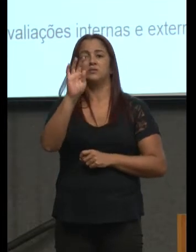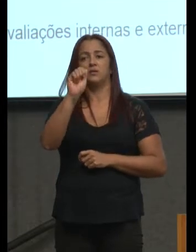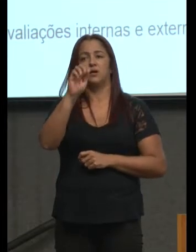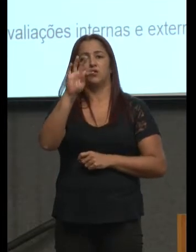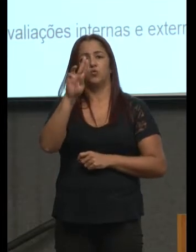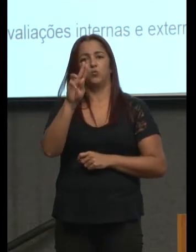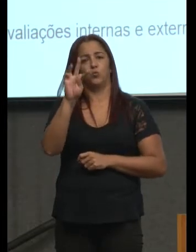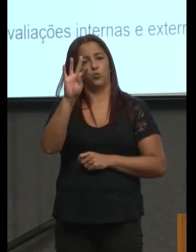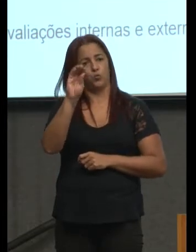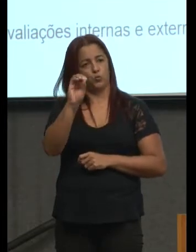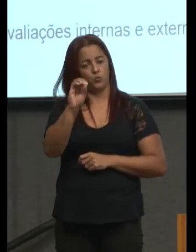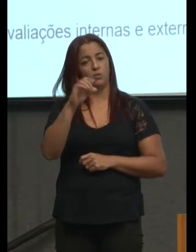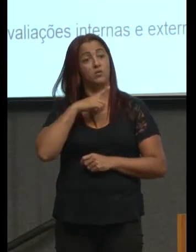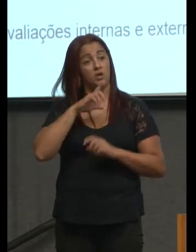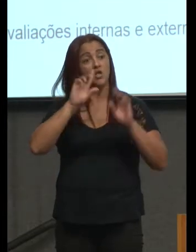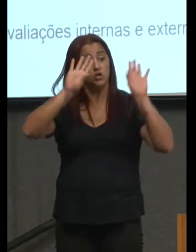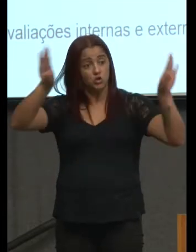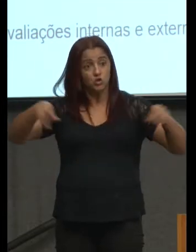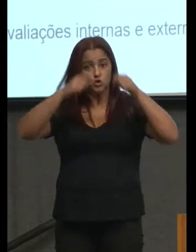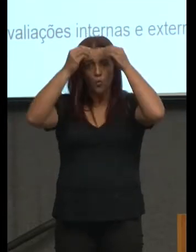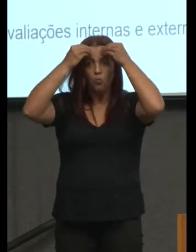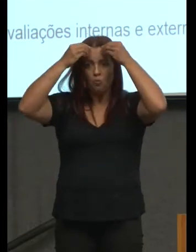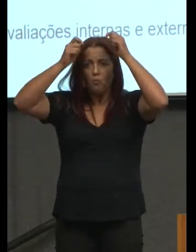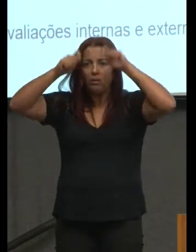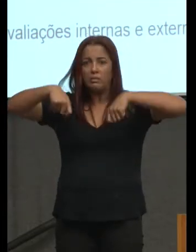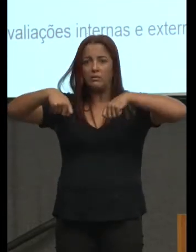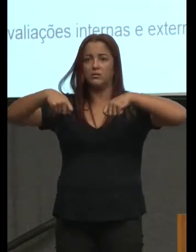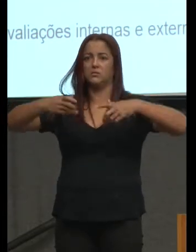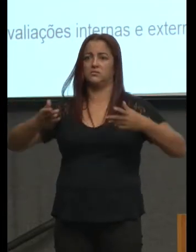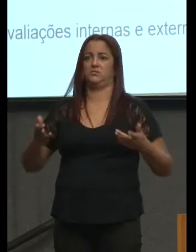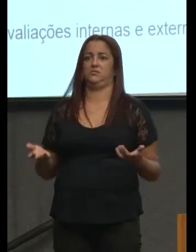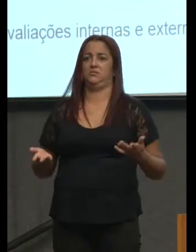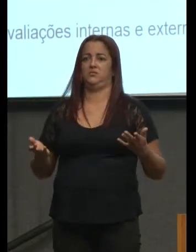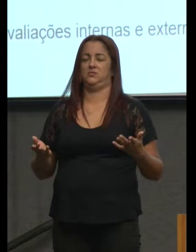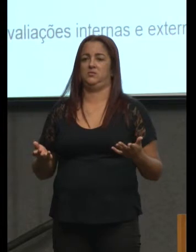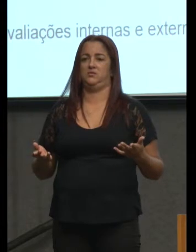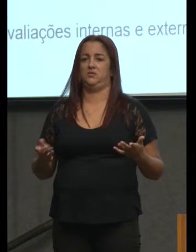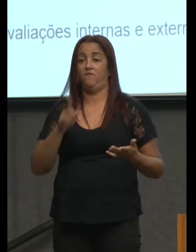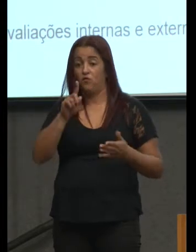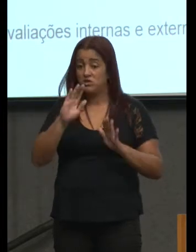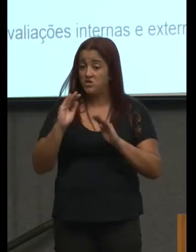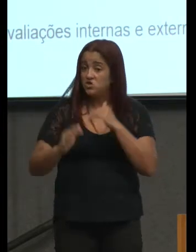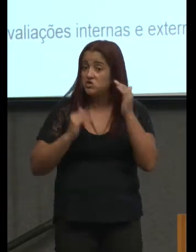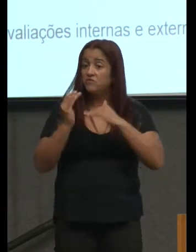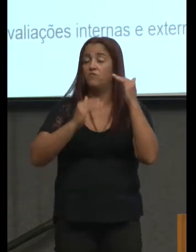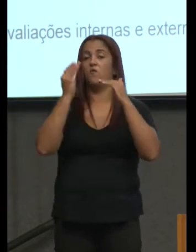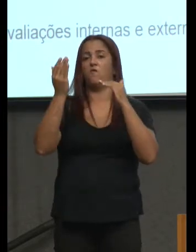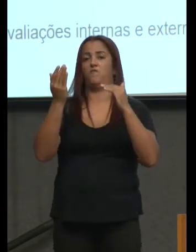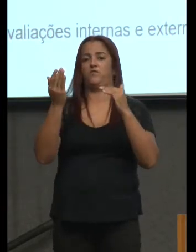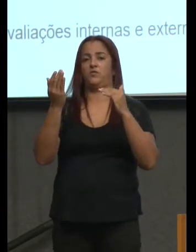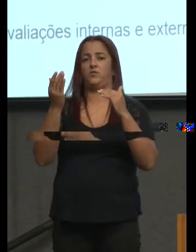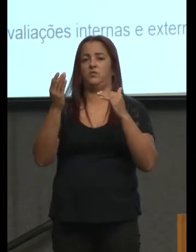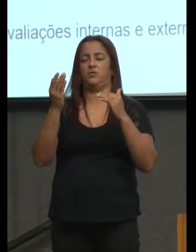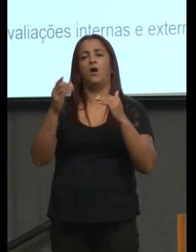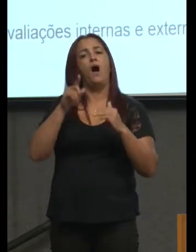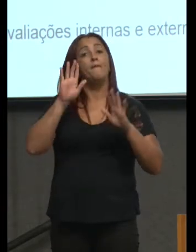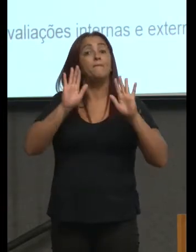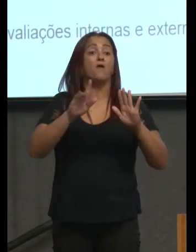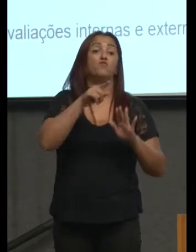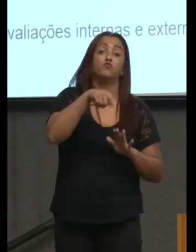você não ensina competências você desenvolve competências agora você ensina